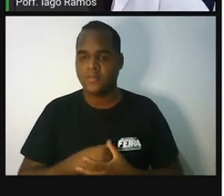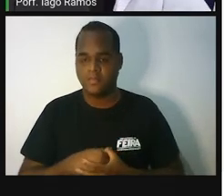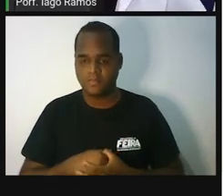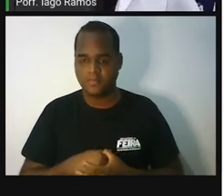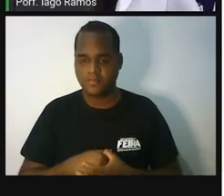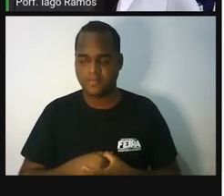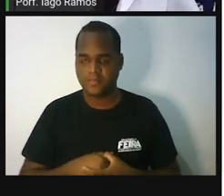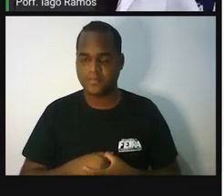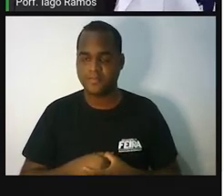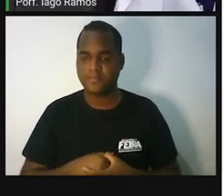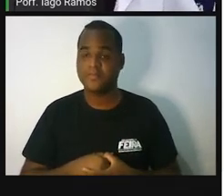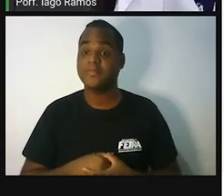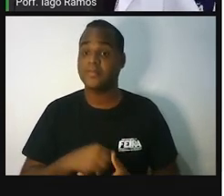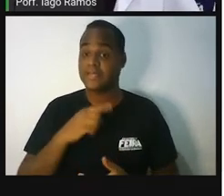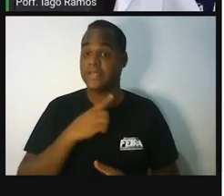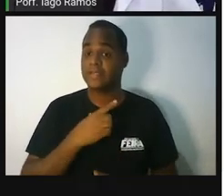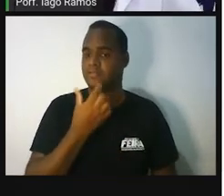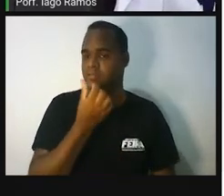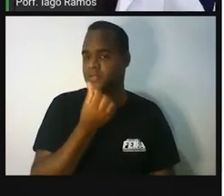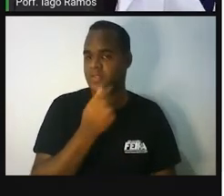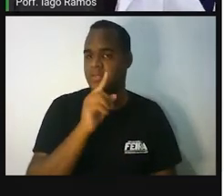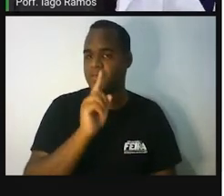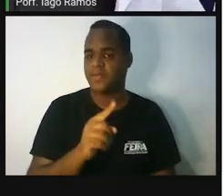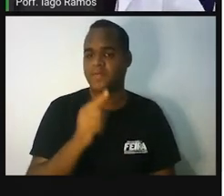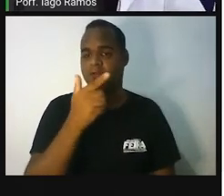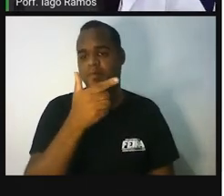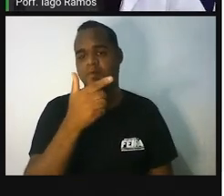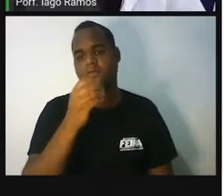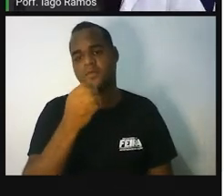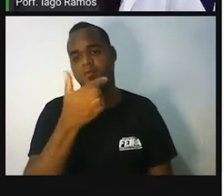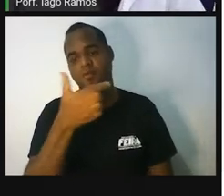vai dar 6.021.